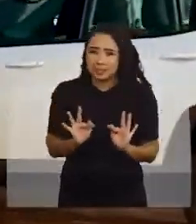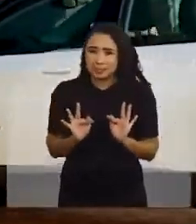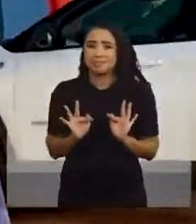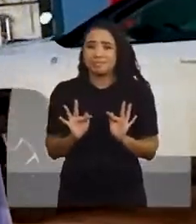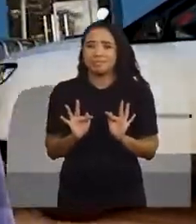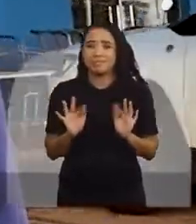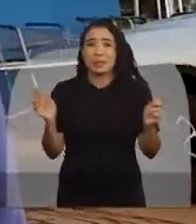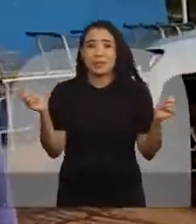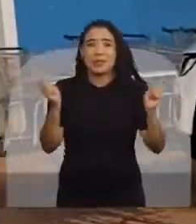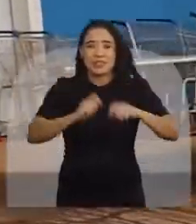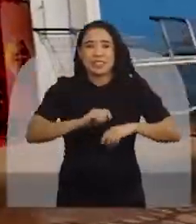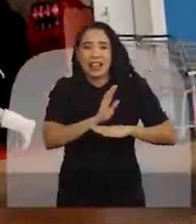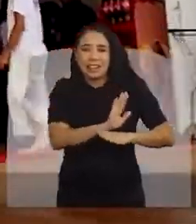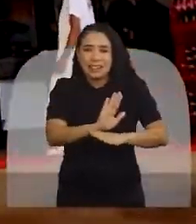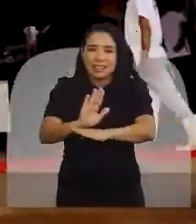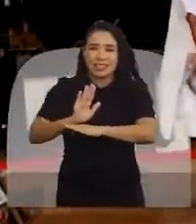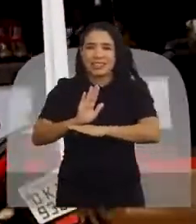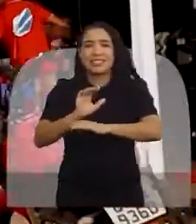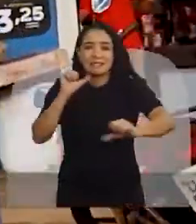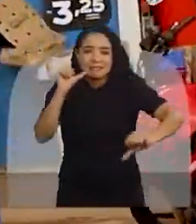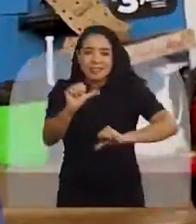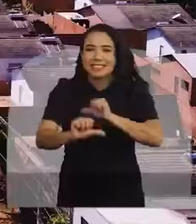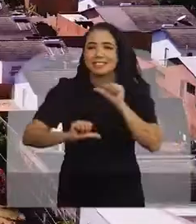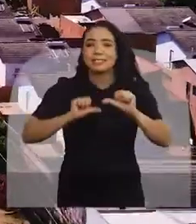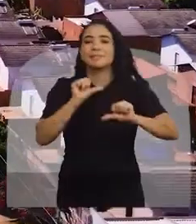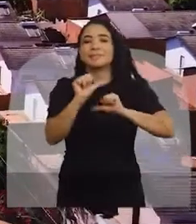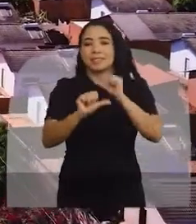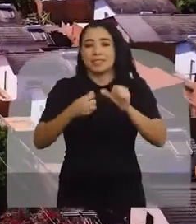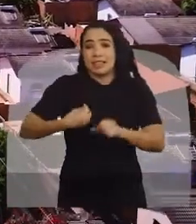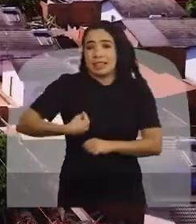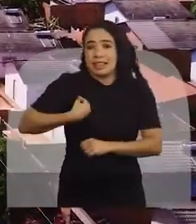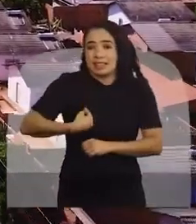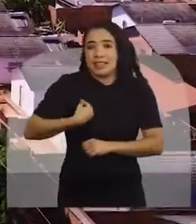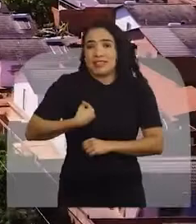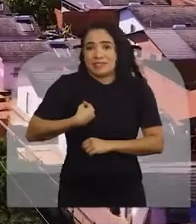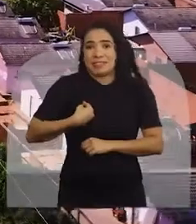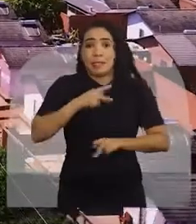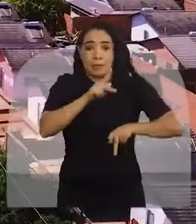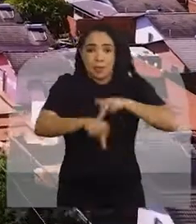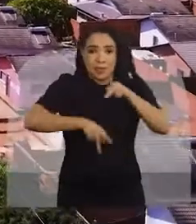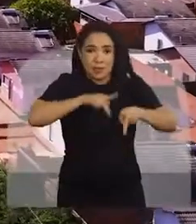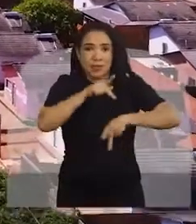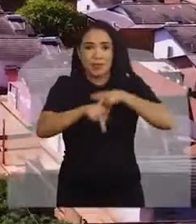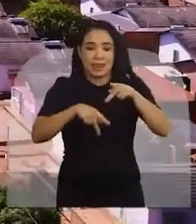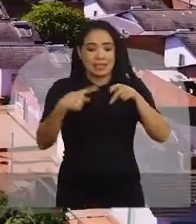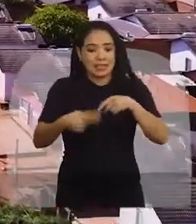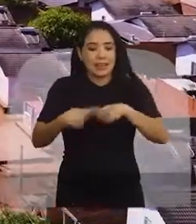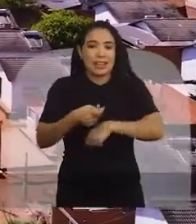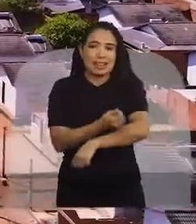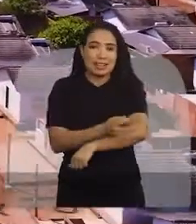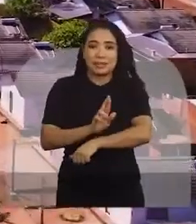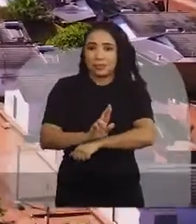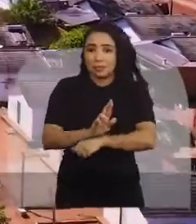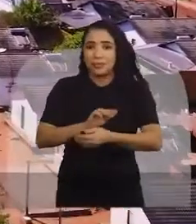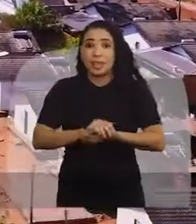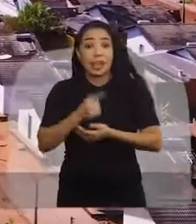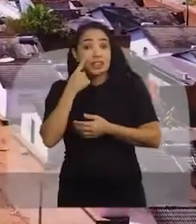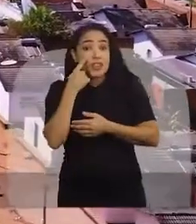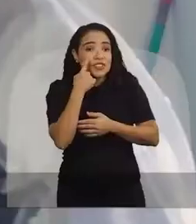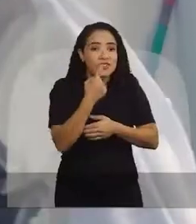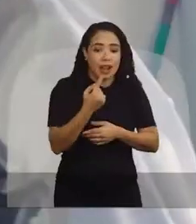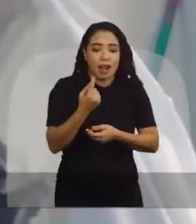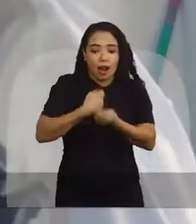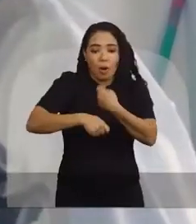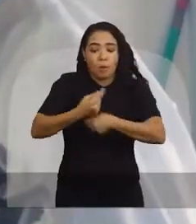a transformação na vida desta população. E aí a gente vê a parte econômica agora muito